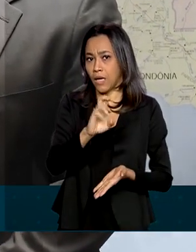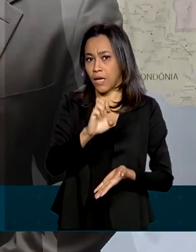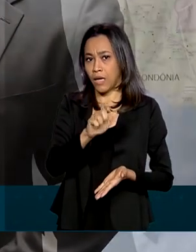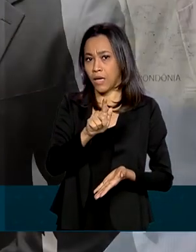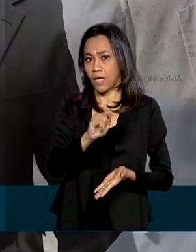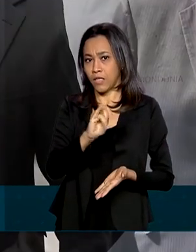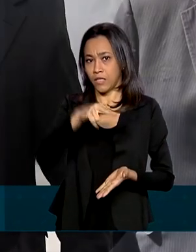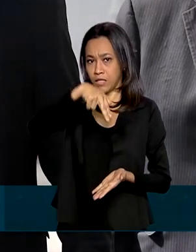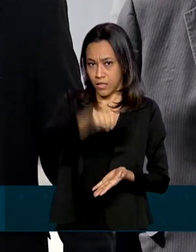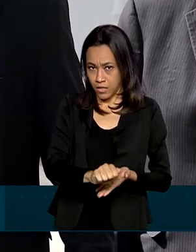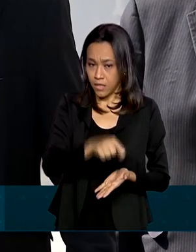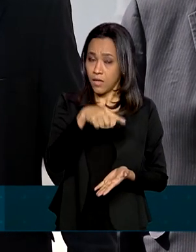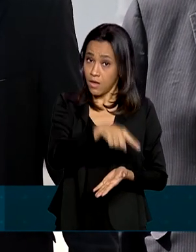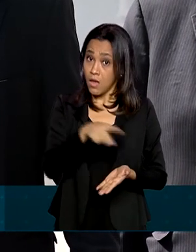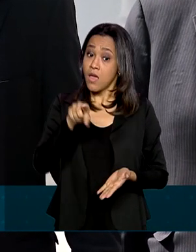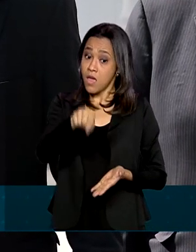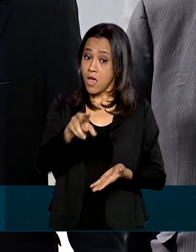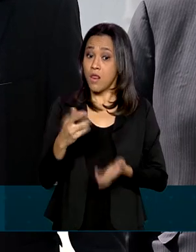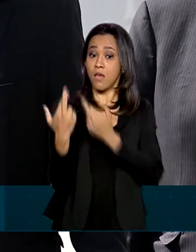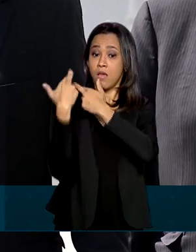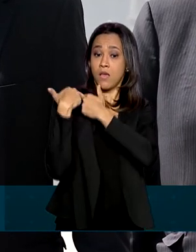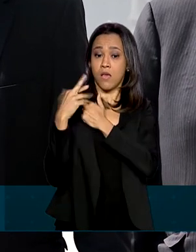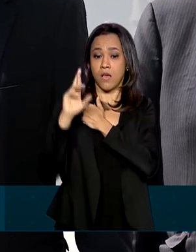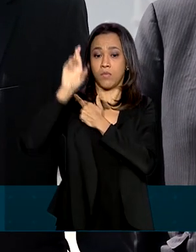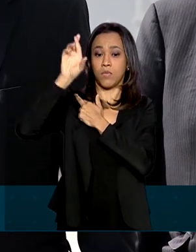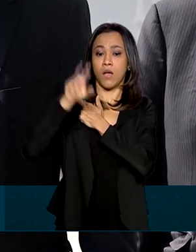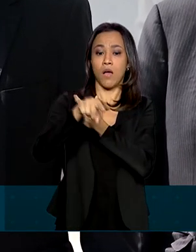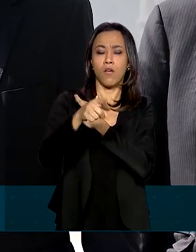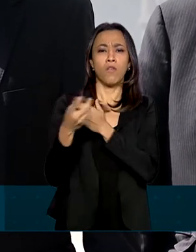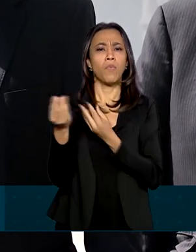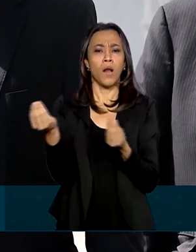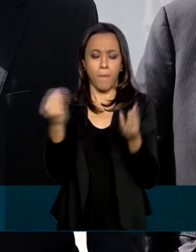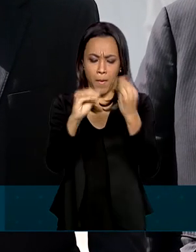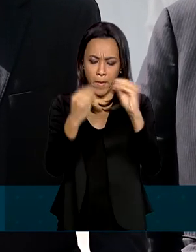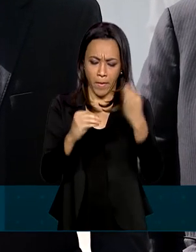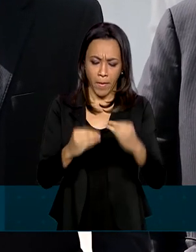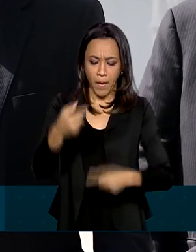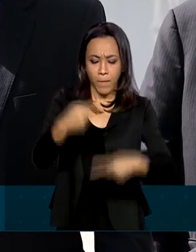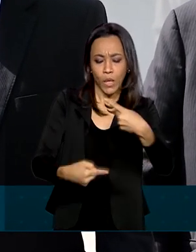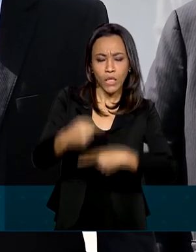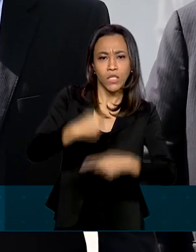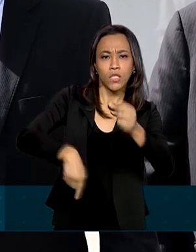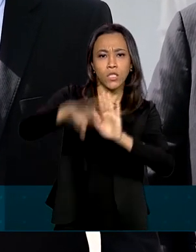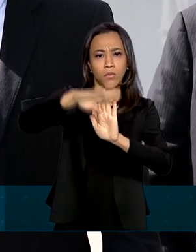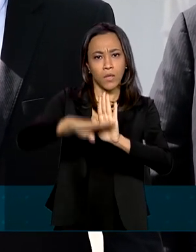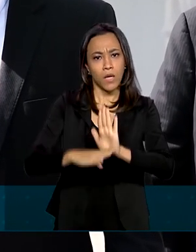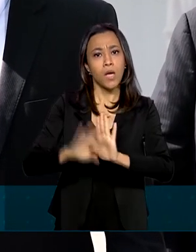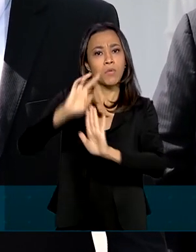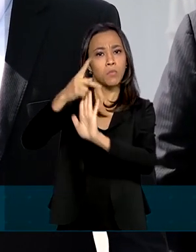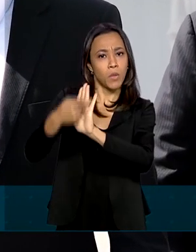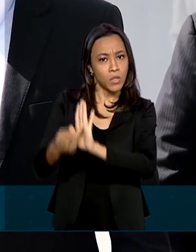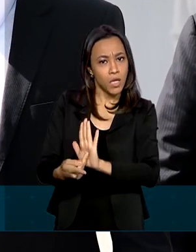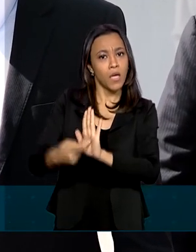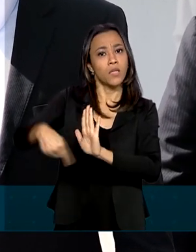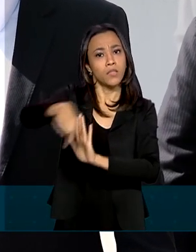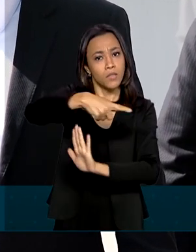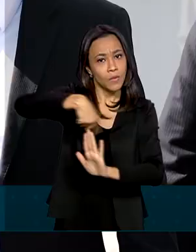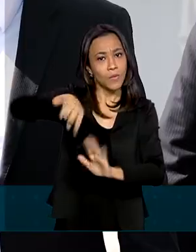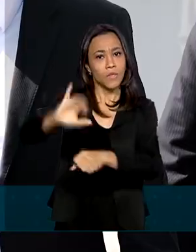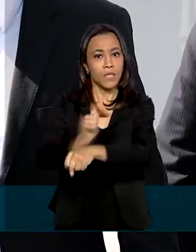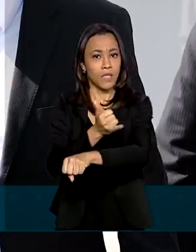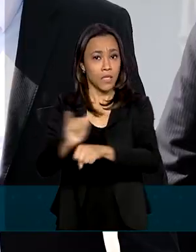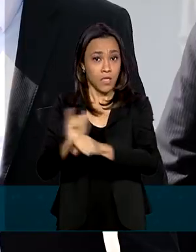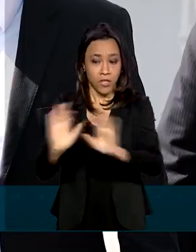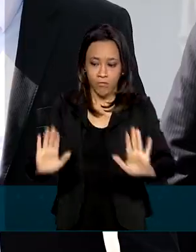o ministério, o secretário será responsável pela formulação de políticas, programas, projetos e ações que promovam o setor